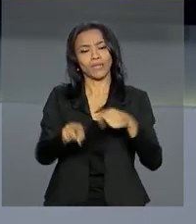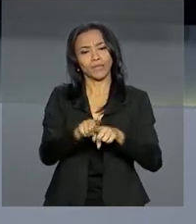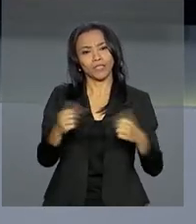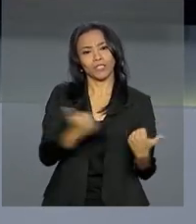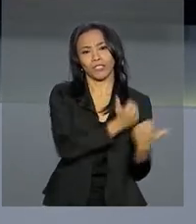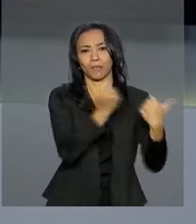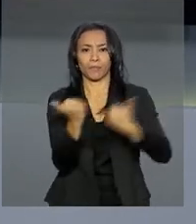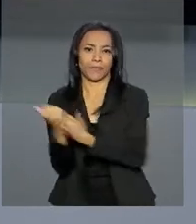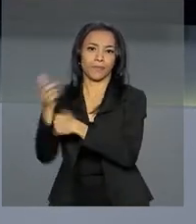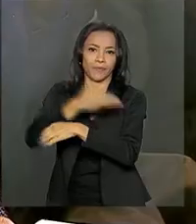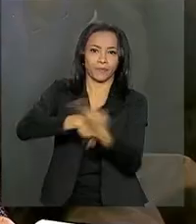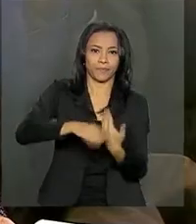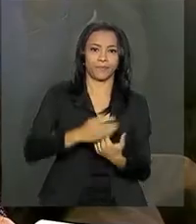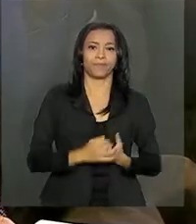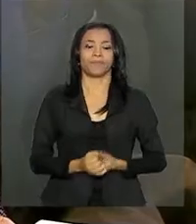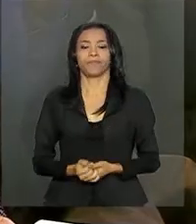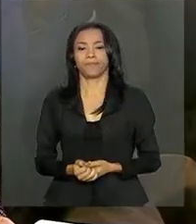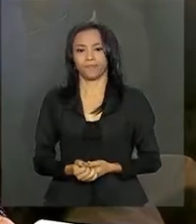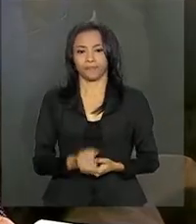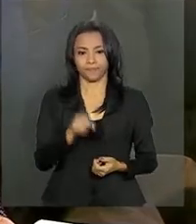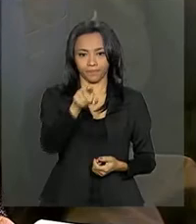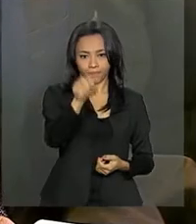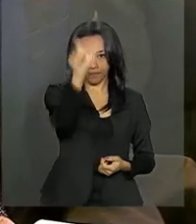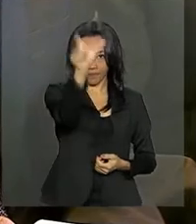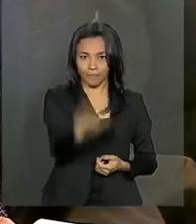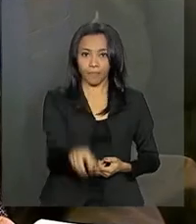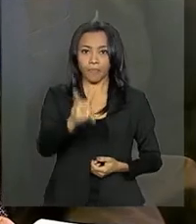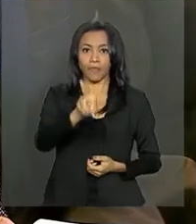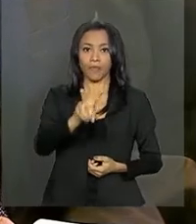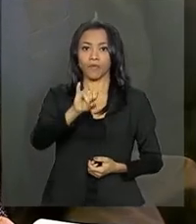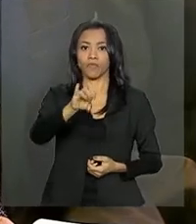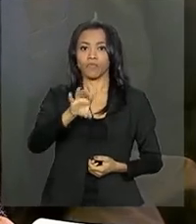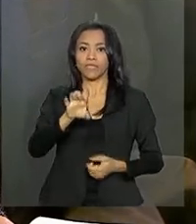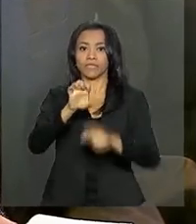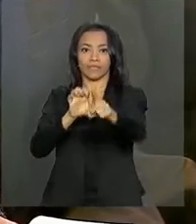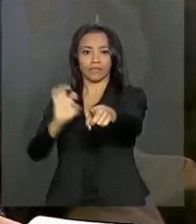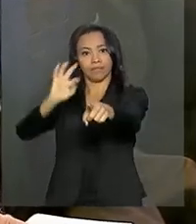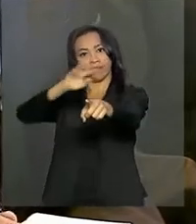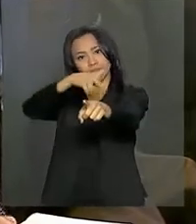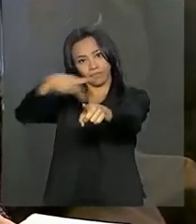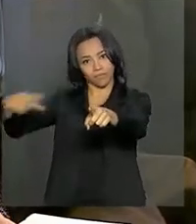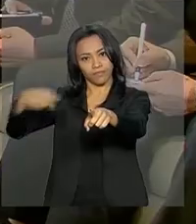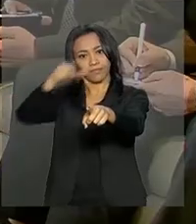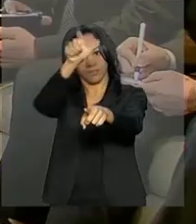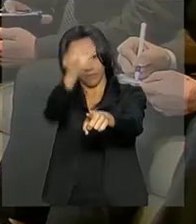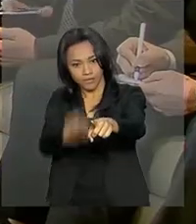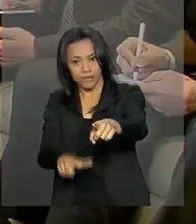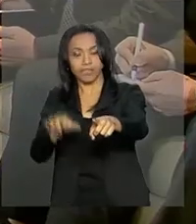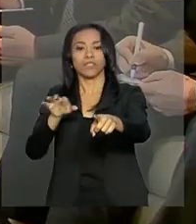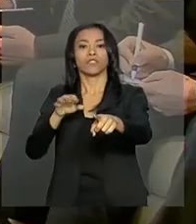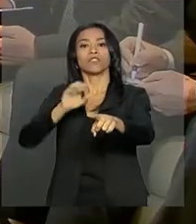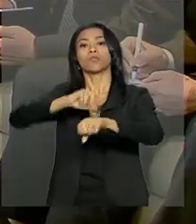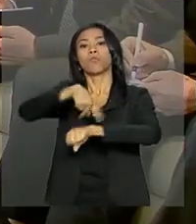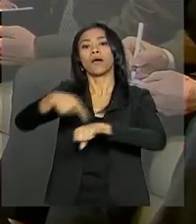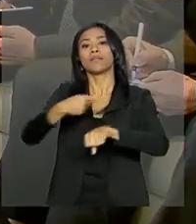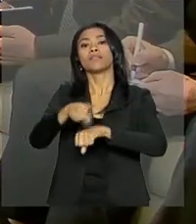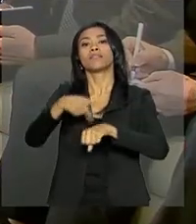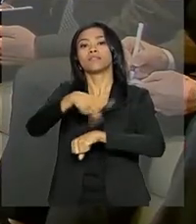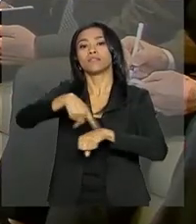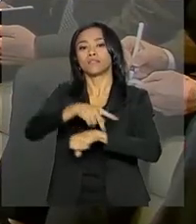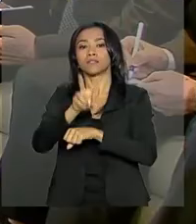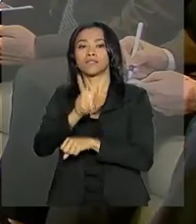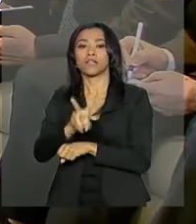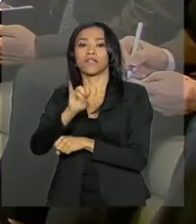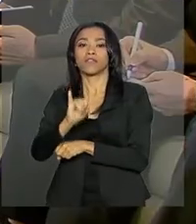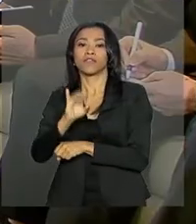cooperação. O vice-primeiro-ministro vietnamita Van Dinh Hu se reuniu com o presidente Michel Temer